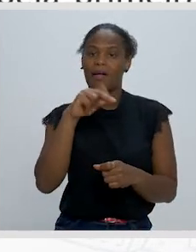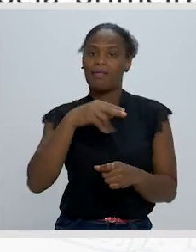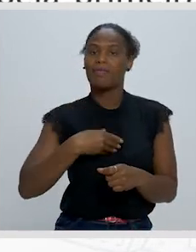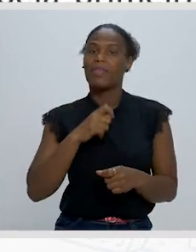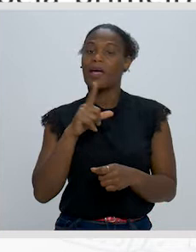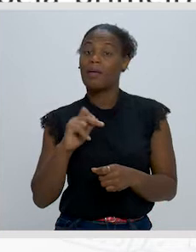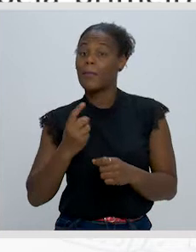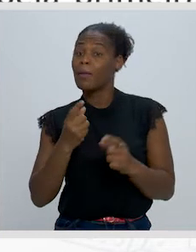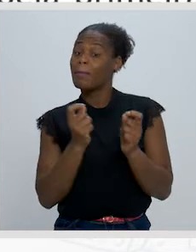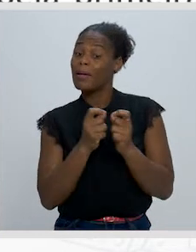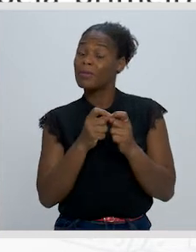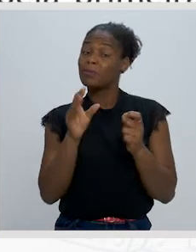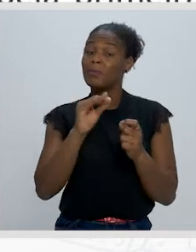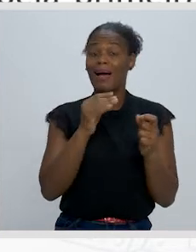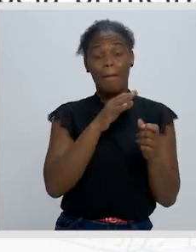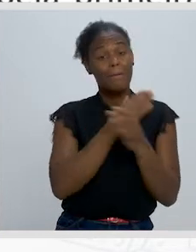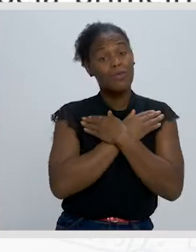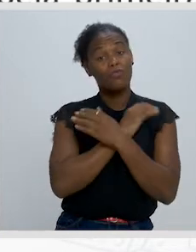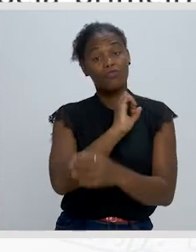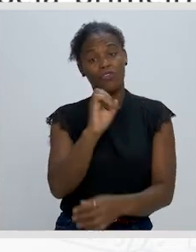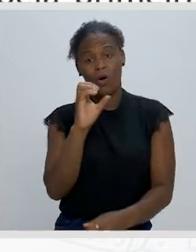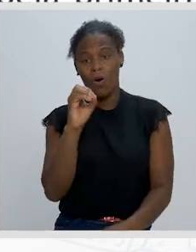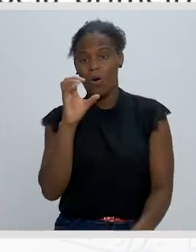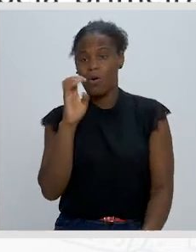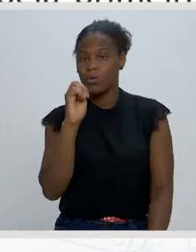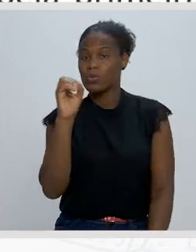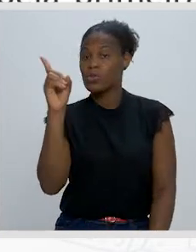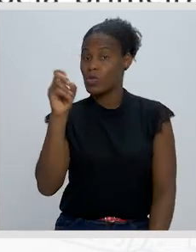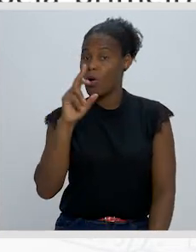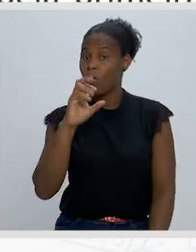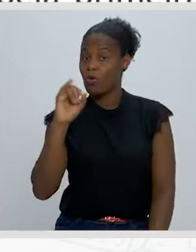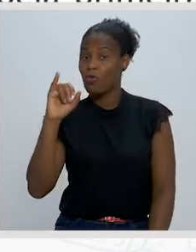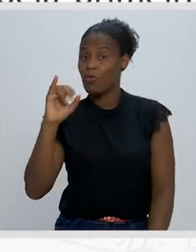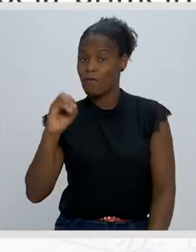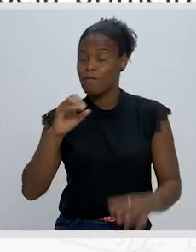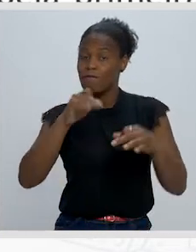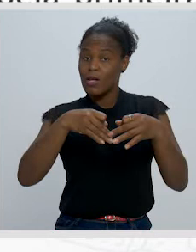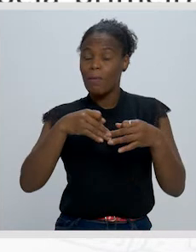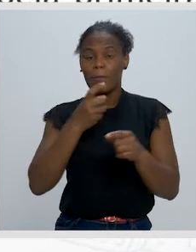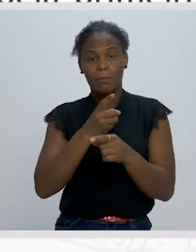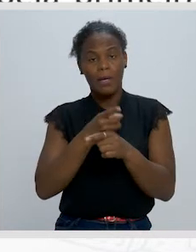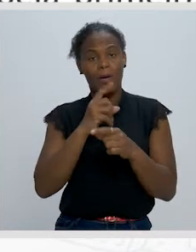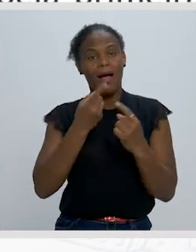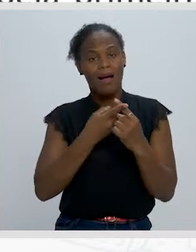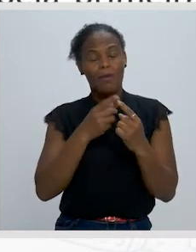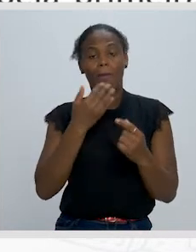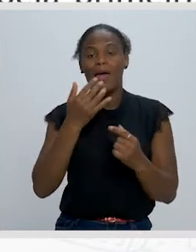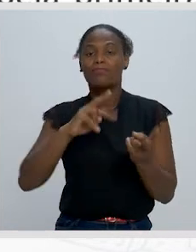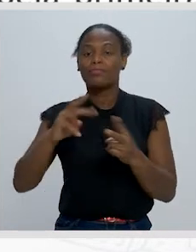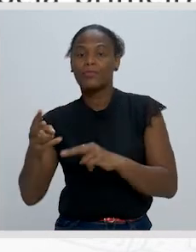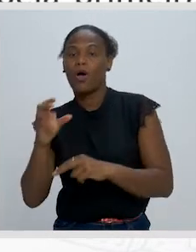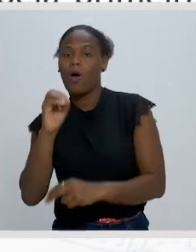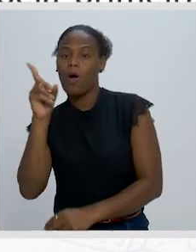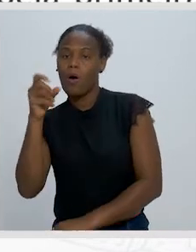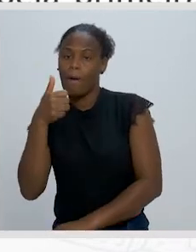Alberto Osório de Castro, no final do mesmo ano, pede a transferência para Óbidos. Dois anos depois, em